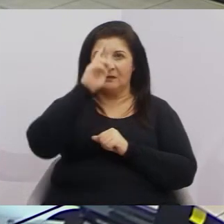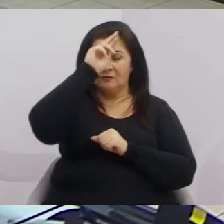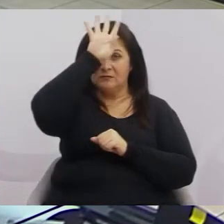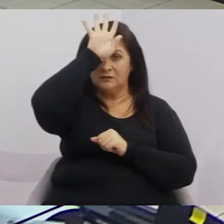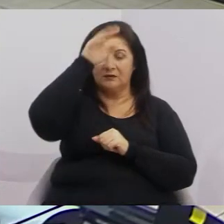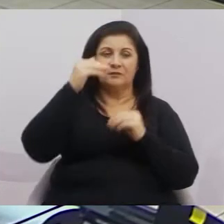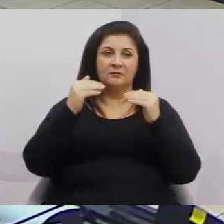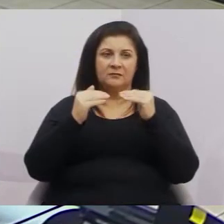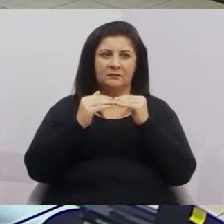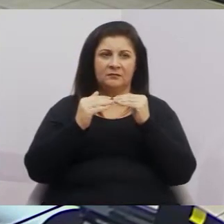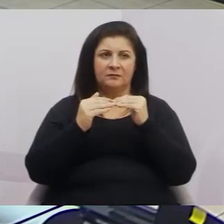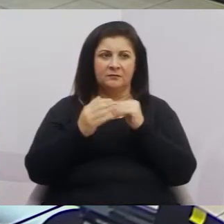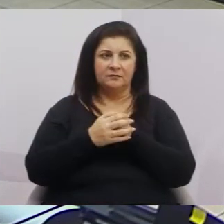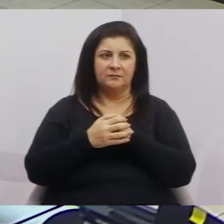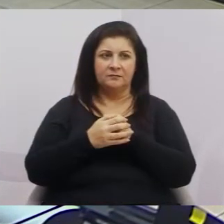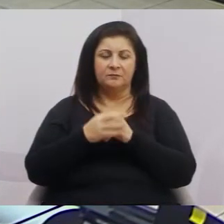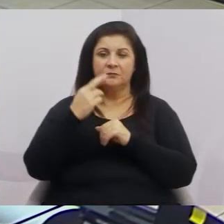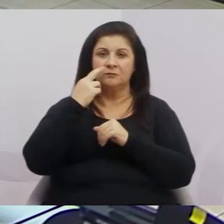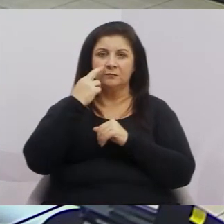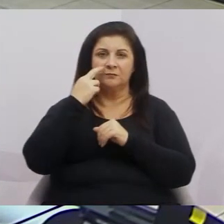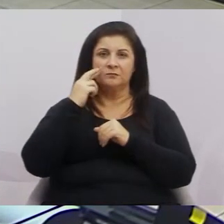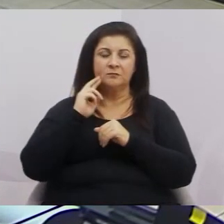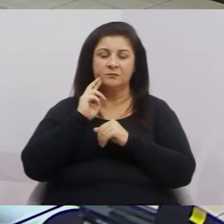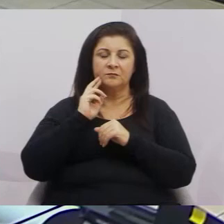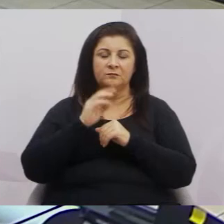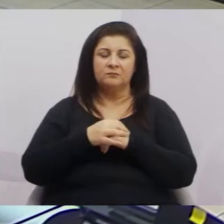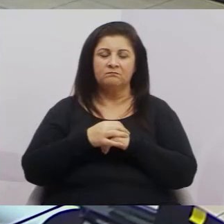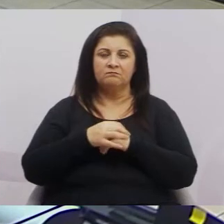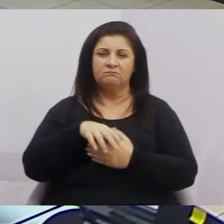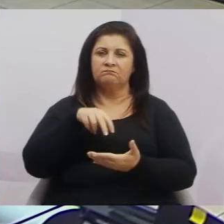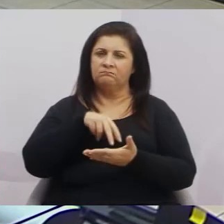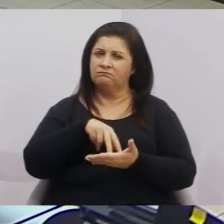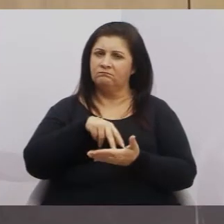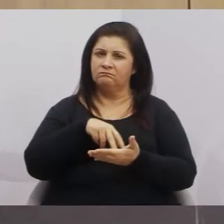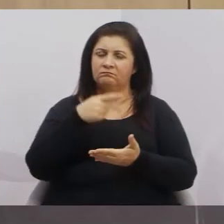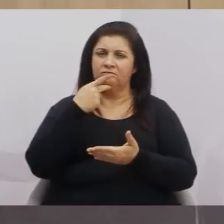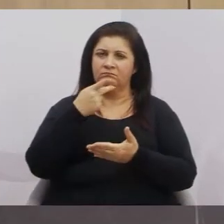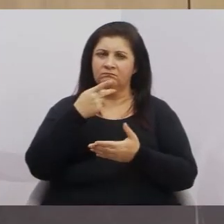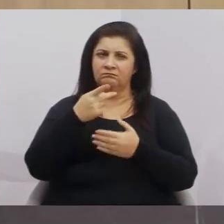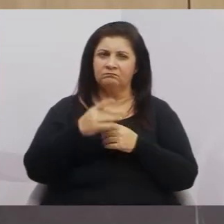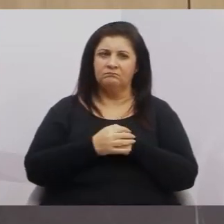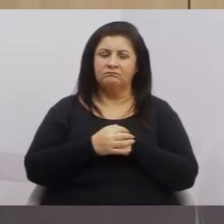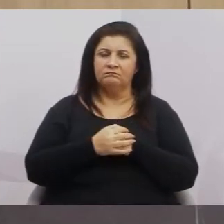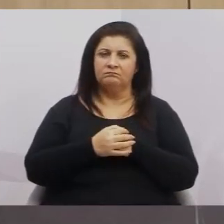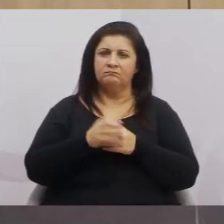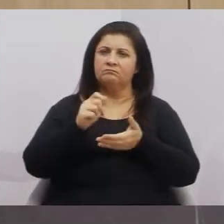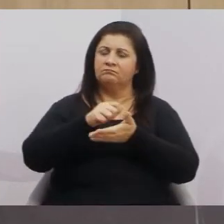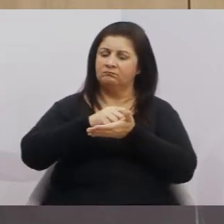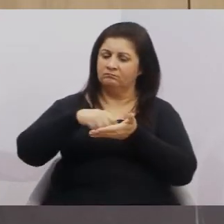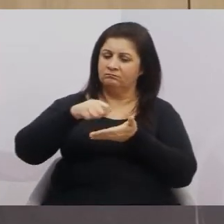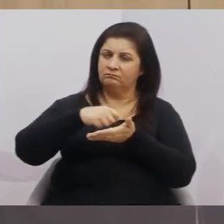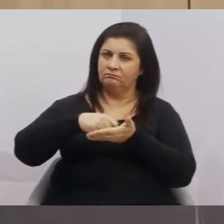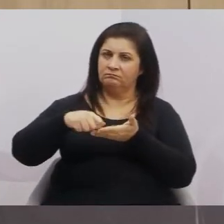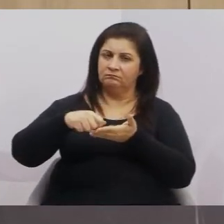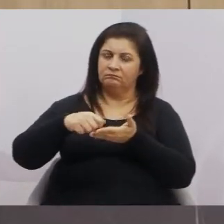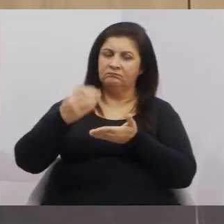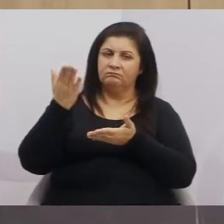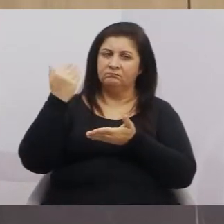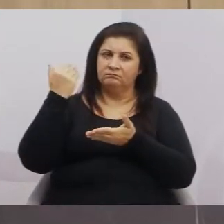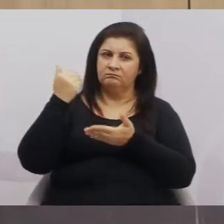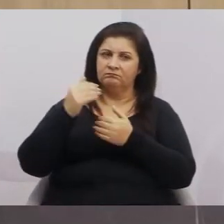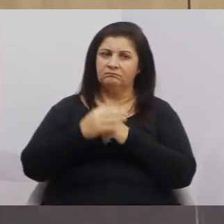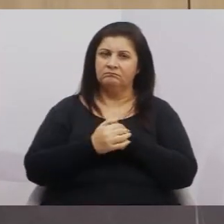o vereador Rogério Timóteo. Mantendo a minha palavra, como eu falei que eu assinaria quando foi assinado,